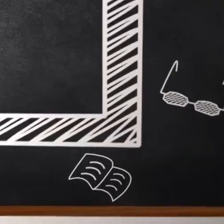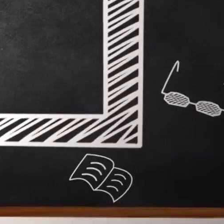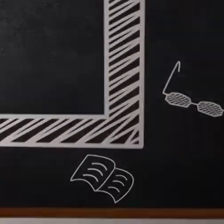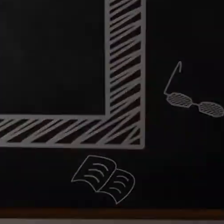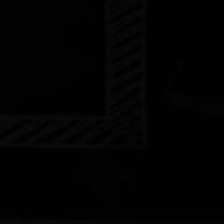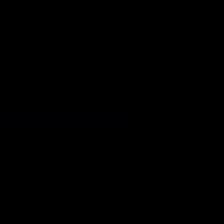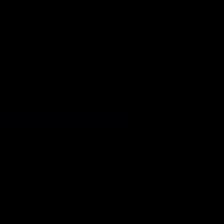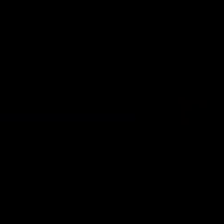Transcrição Tchau.